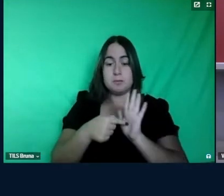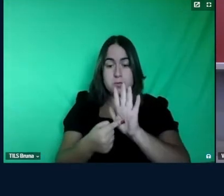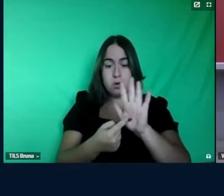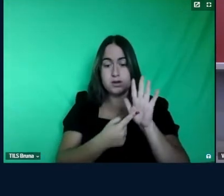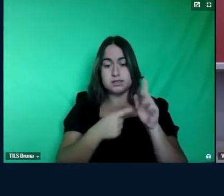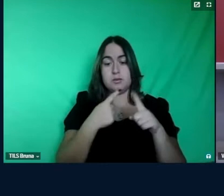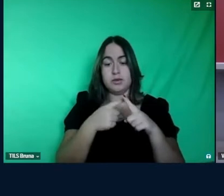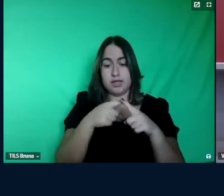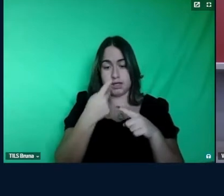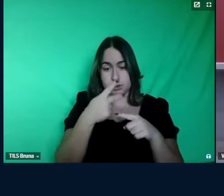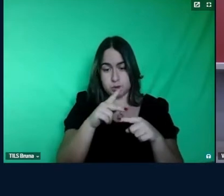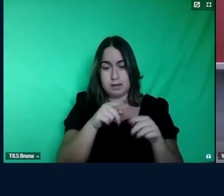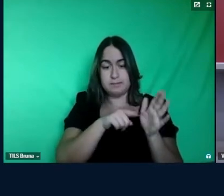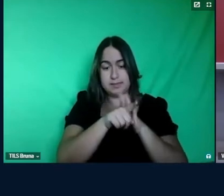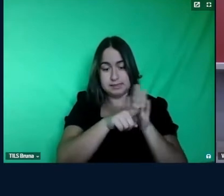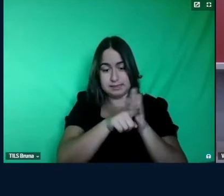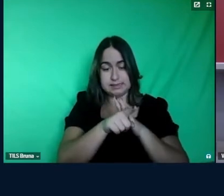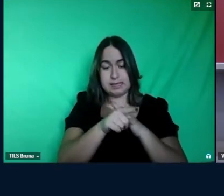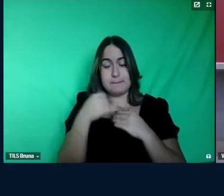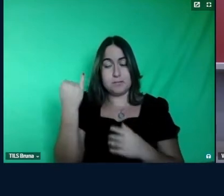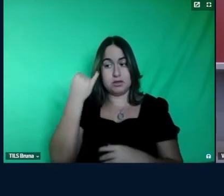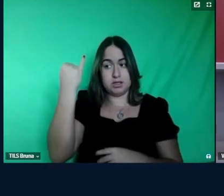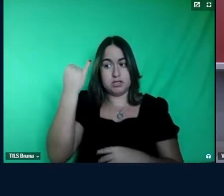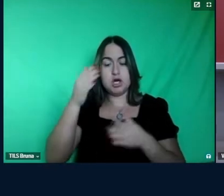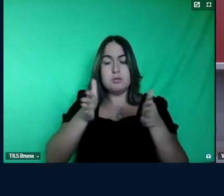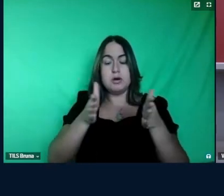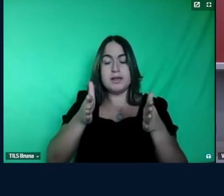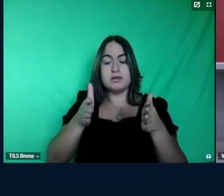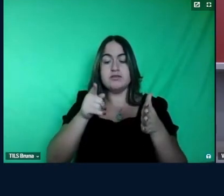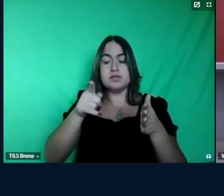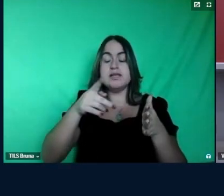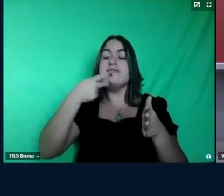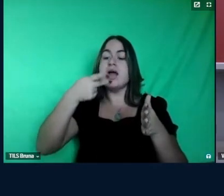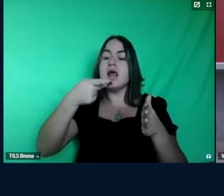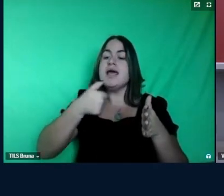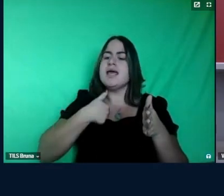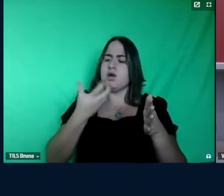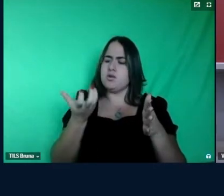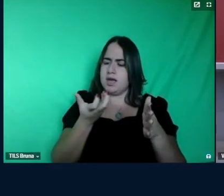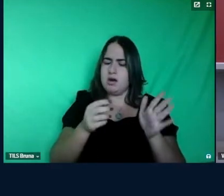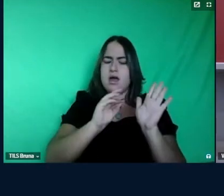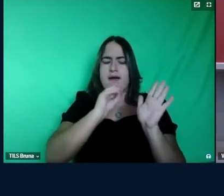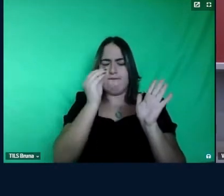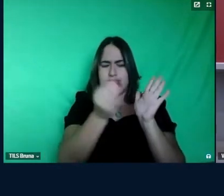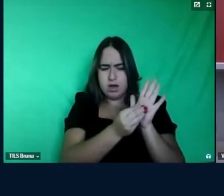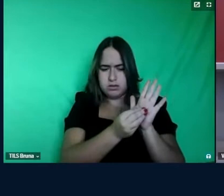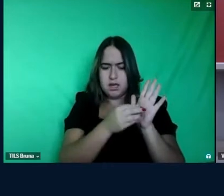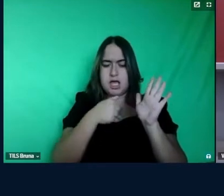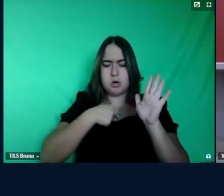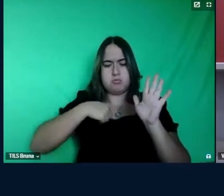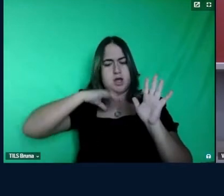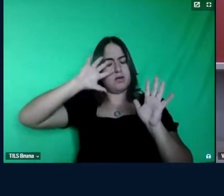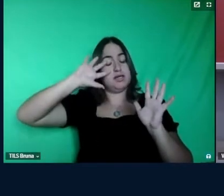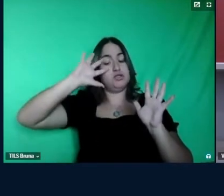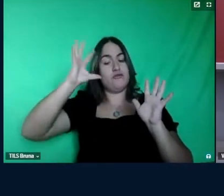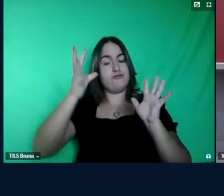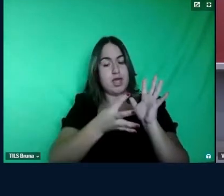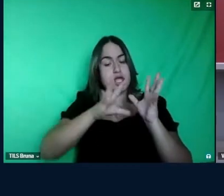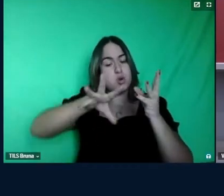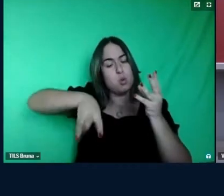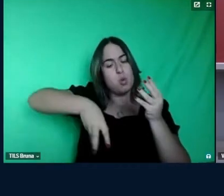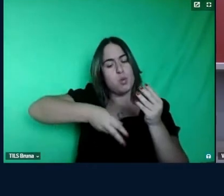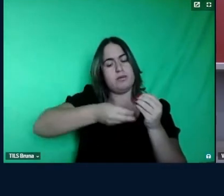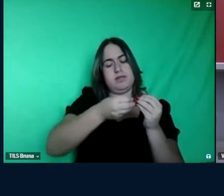é relevante no momento em que você diz eu pretendo preencher então esse conteúdo lacunar nessa área de investigação